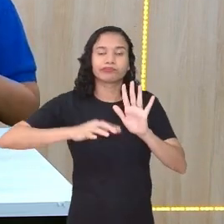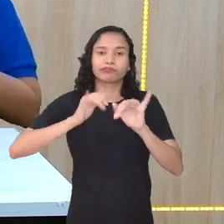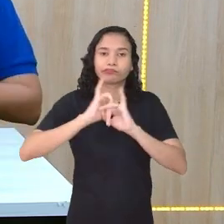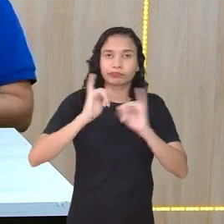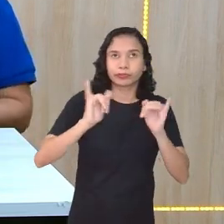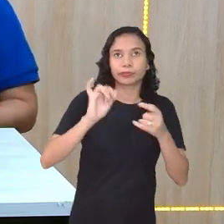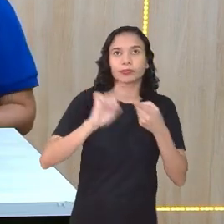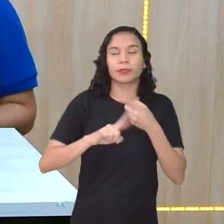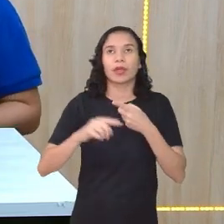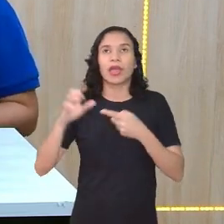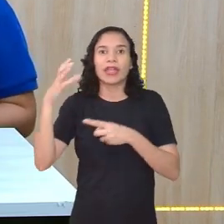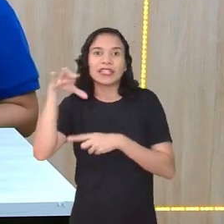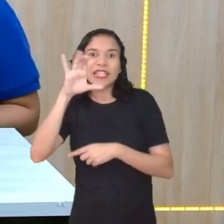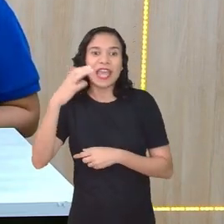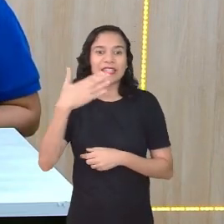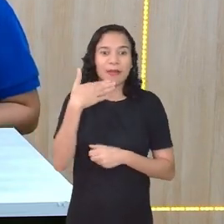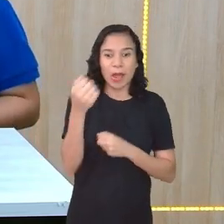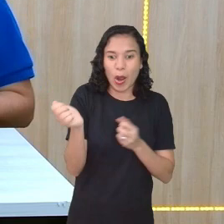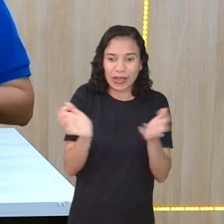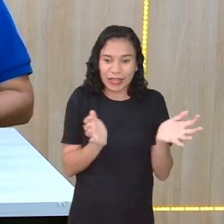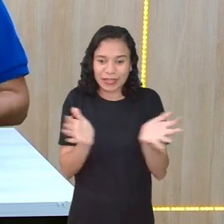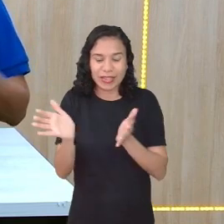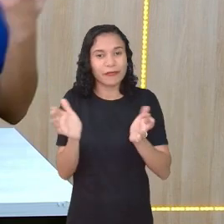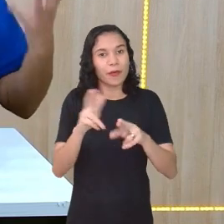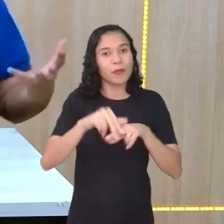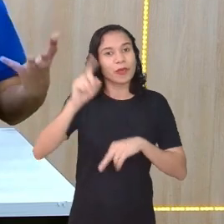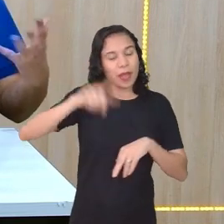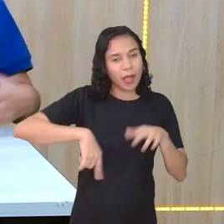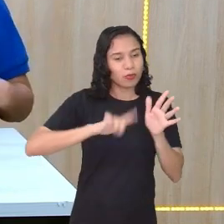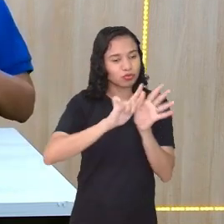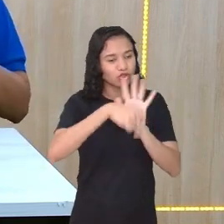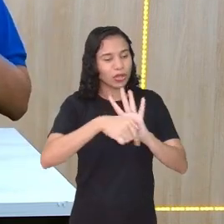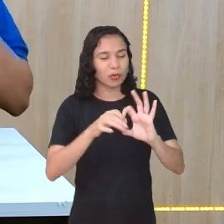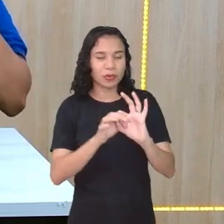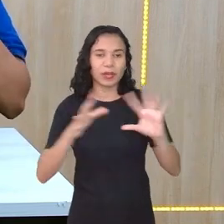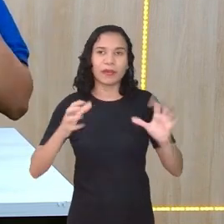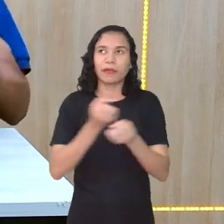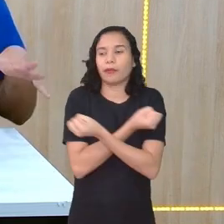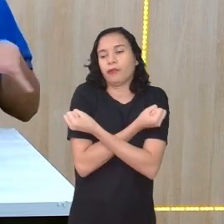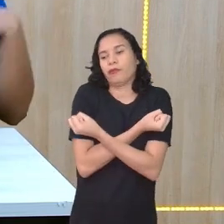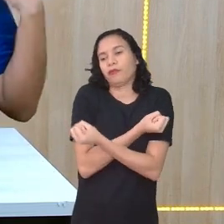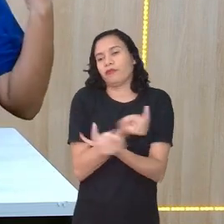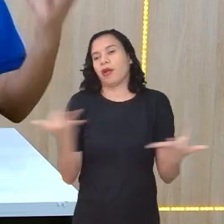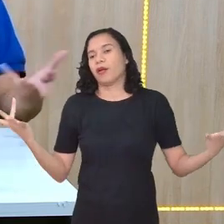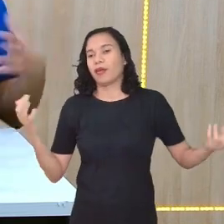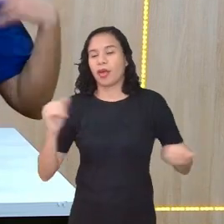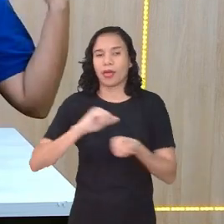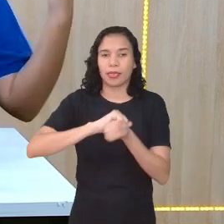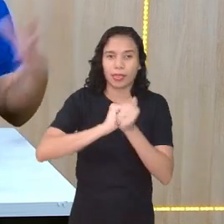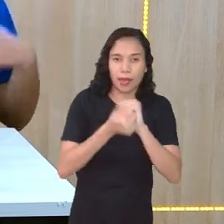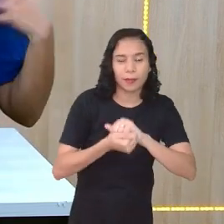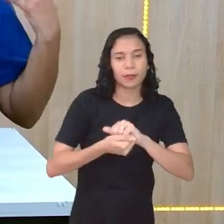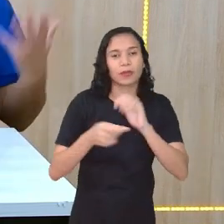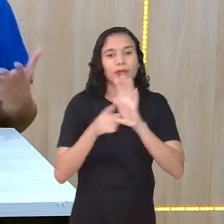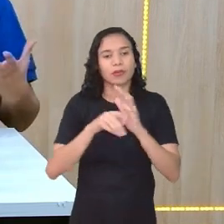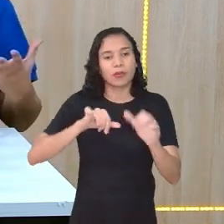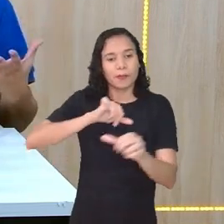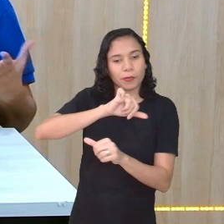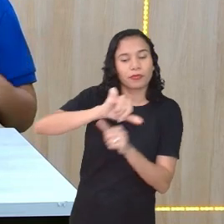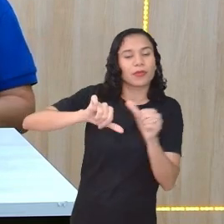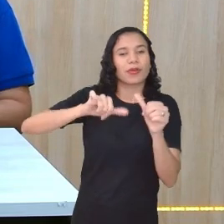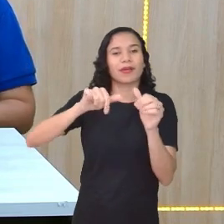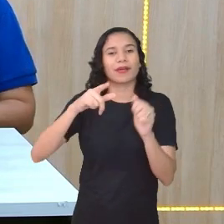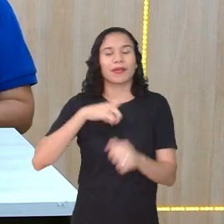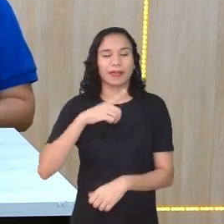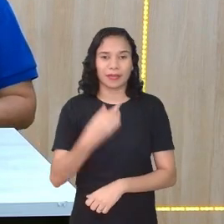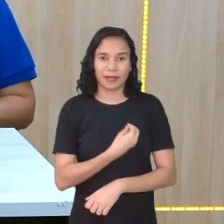sobre ciência de uma maneira mais acessível. Porque é um gênero que permite uma infinidade de adaptações, de mutações, de formatos,